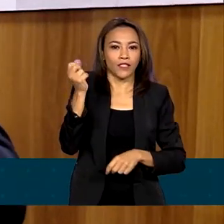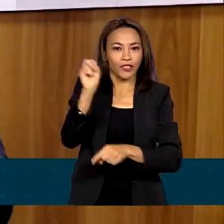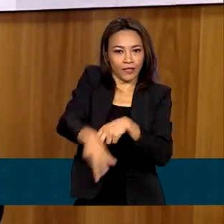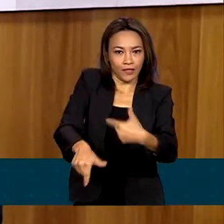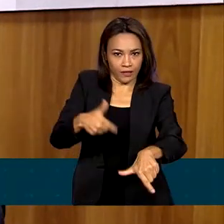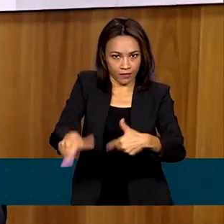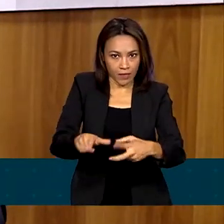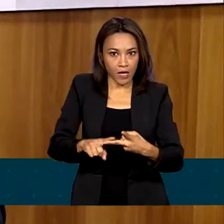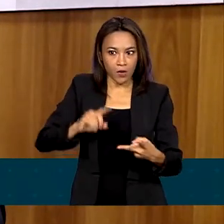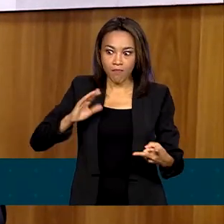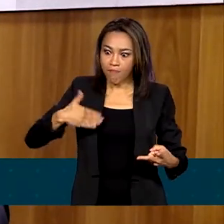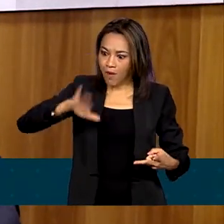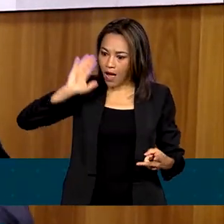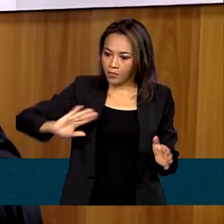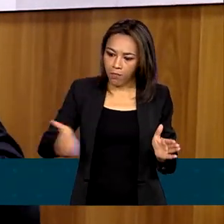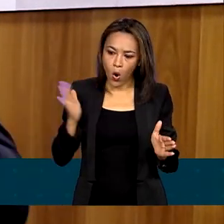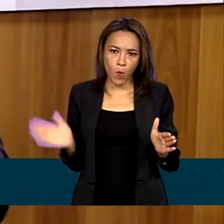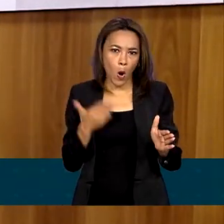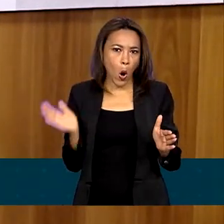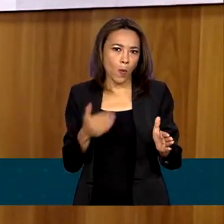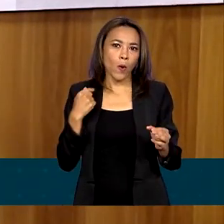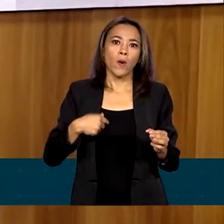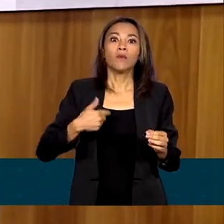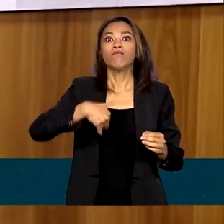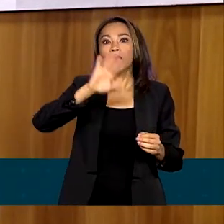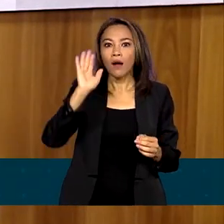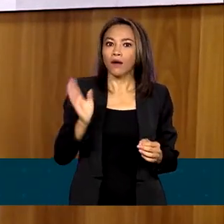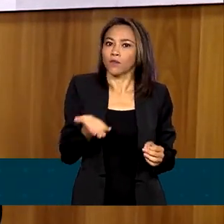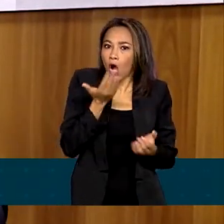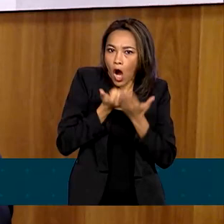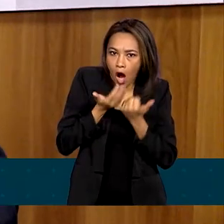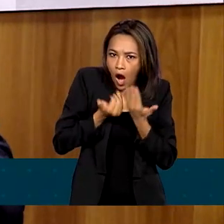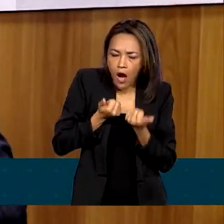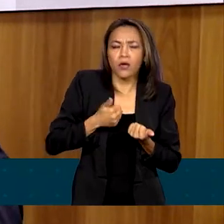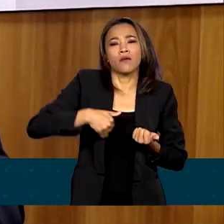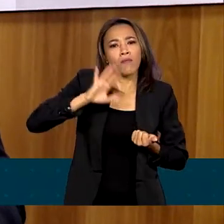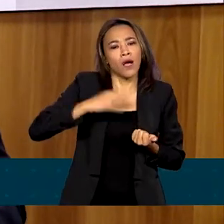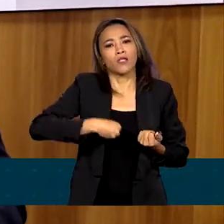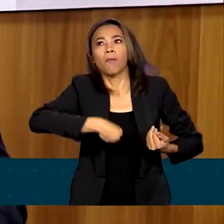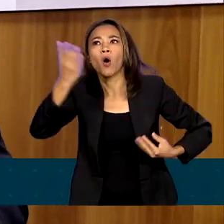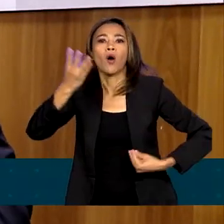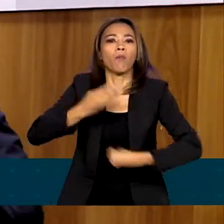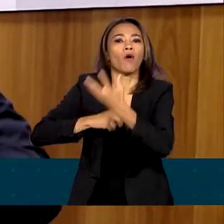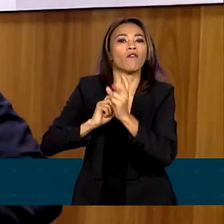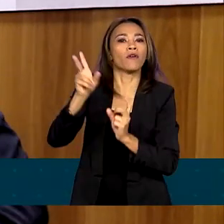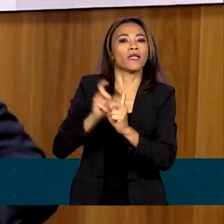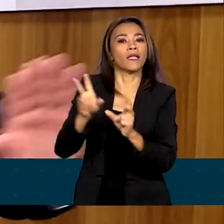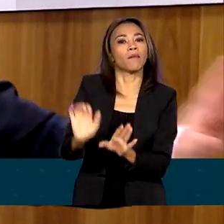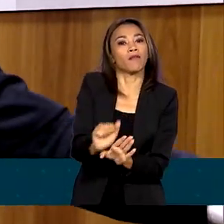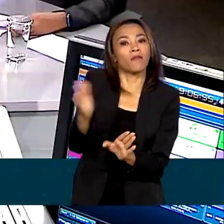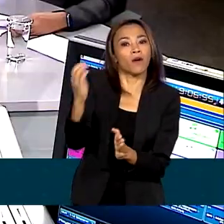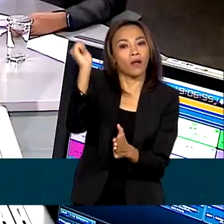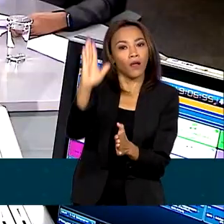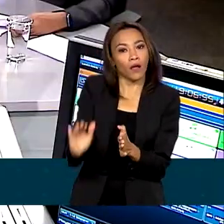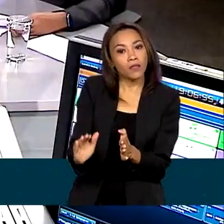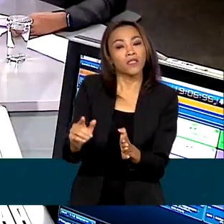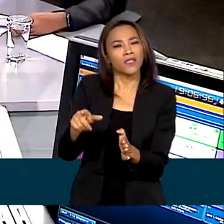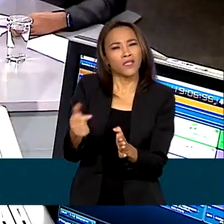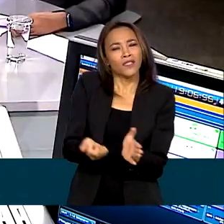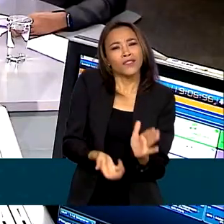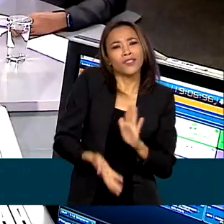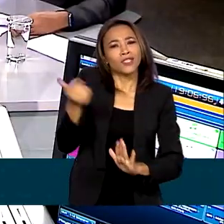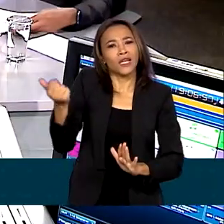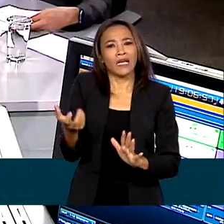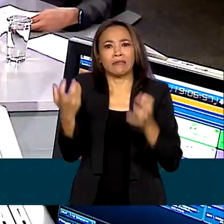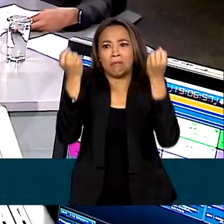produção, mais alimento para povo brasileiro, excedentes para exportação e, o que é mais importante, tirar a pressão sobre novos